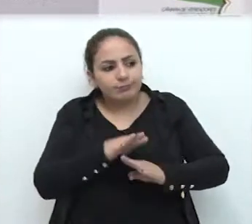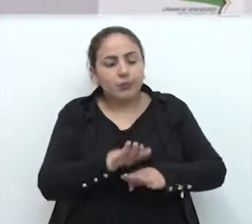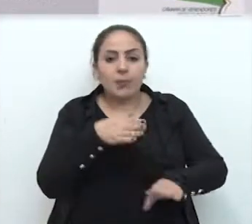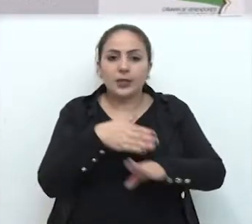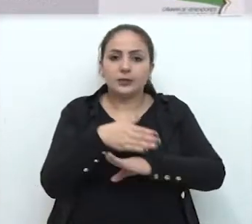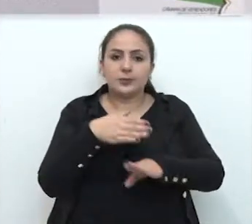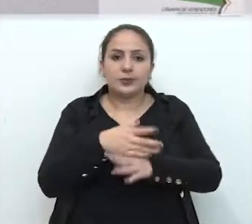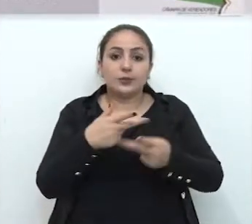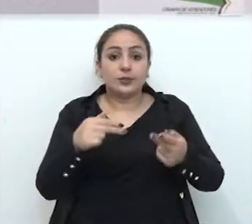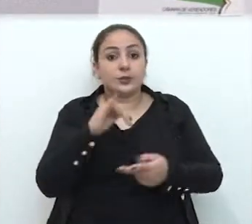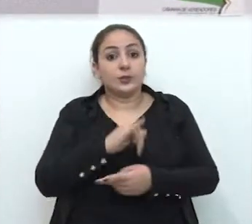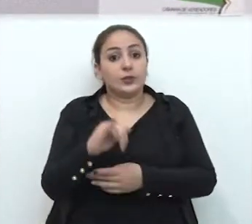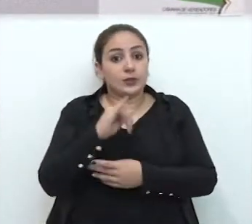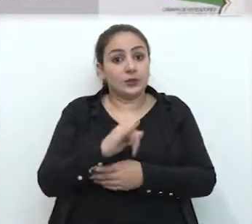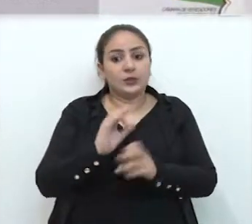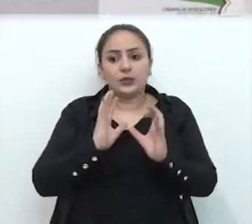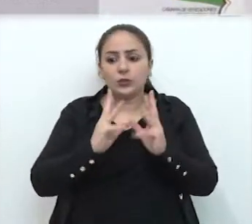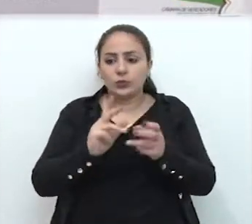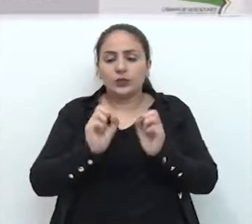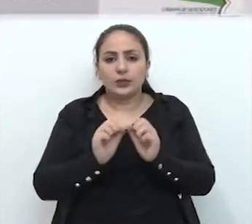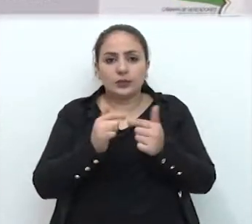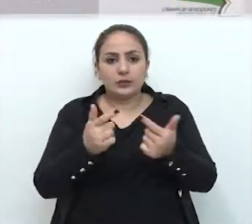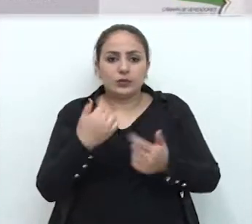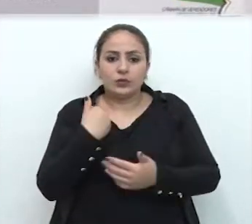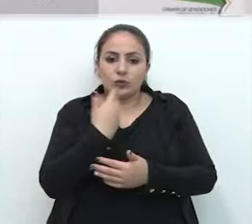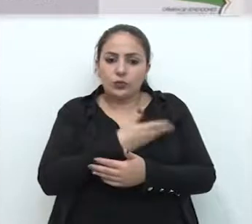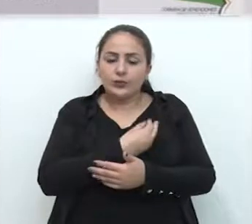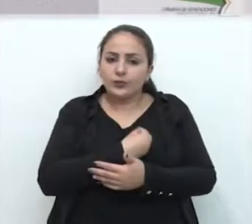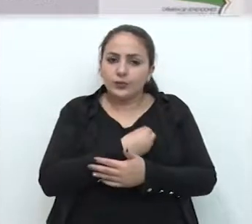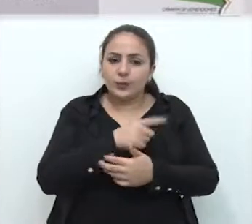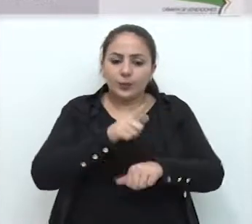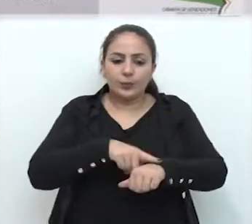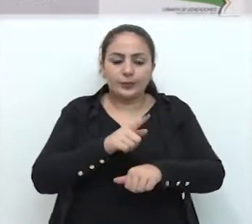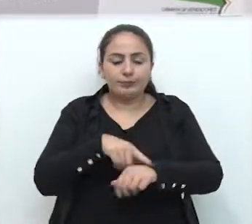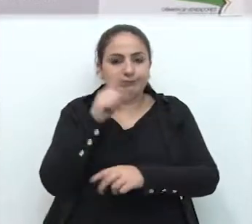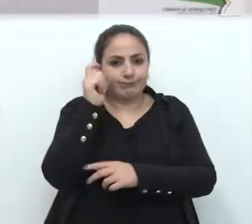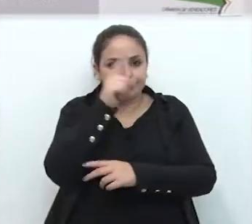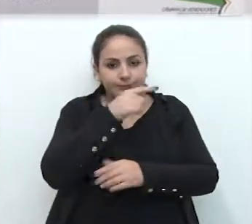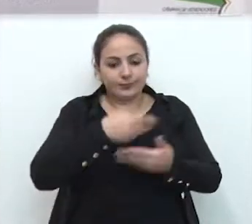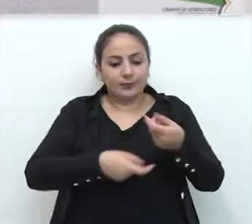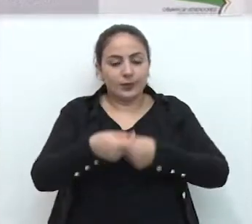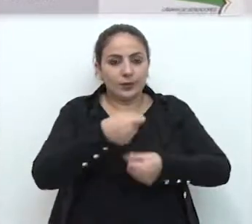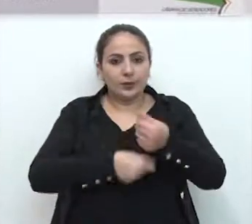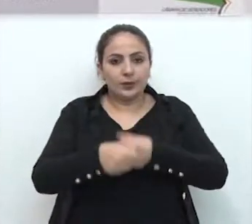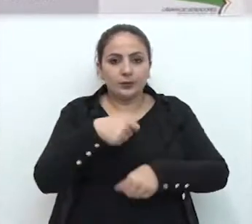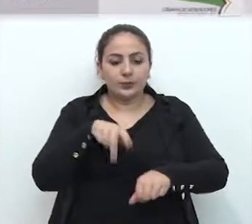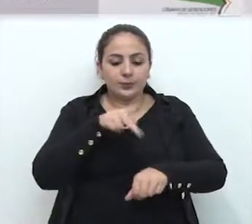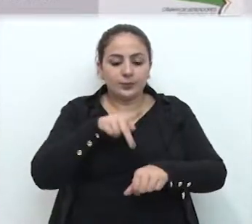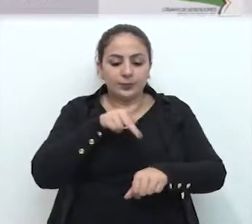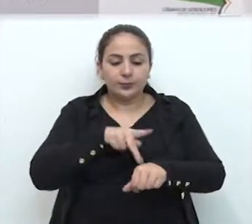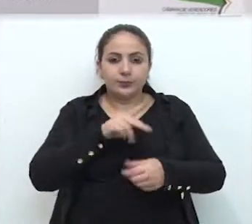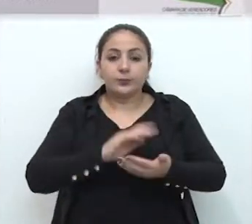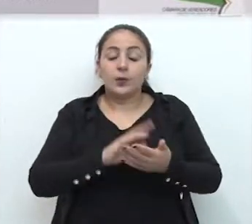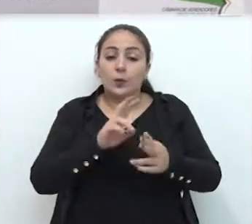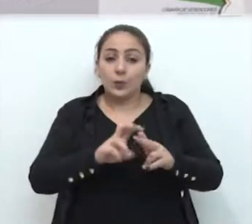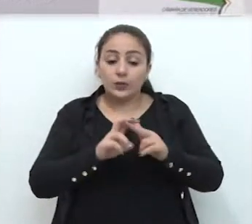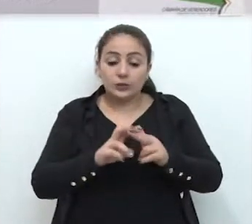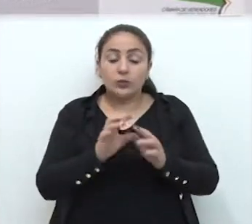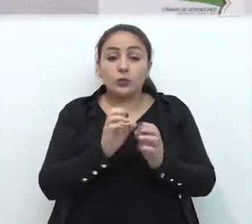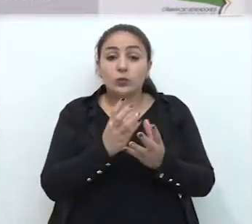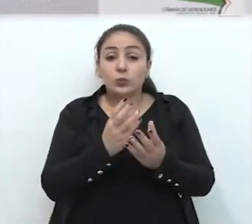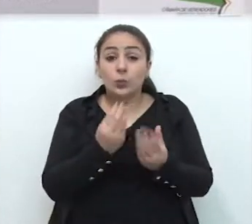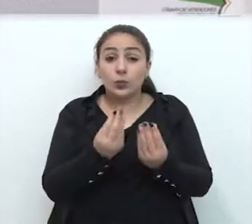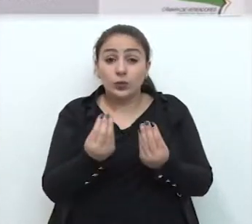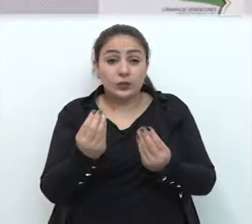disso é fundamental em todas as ações. Nós vivemos um momento muito difícil economicamente do país. Famílias, um grande